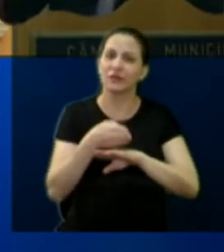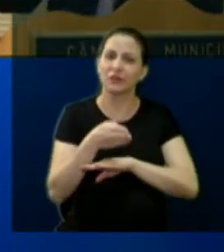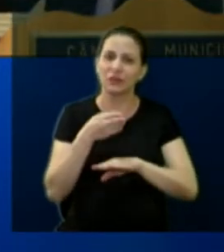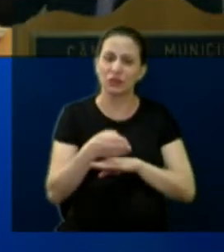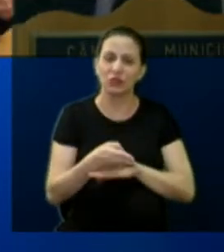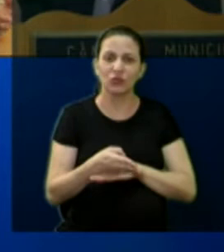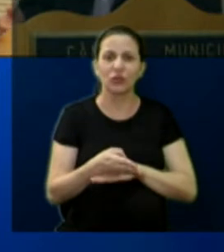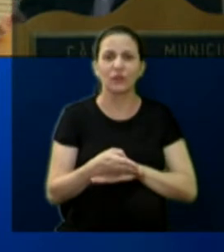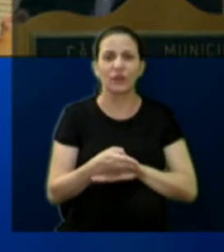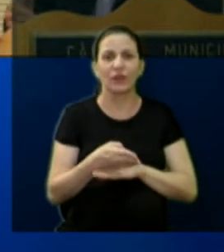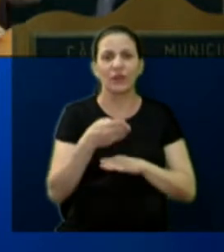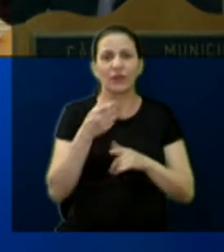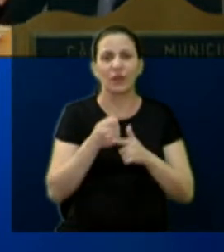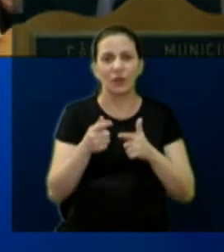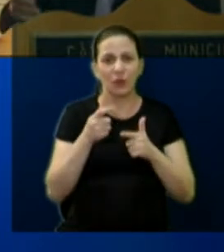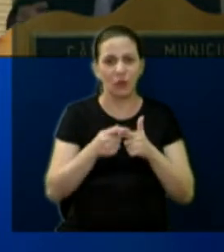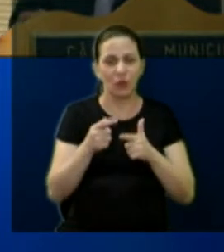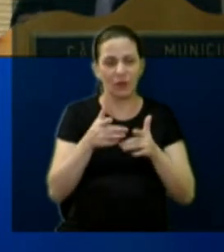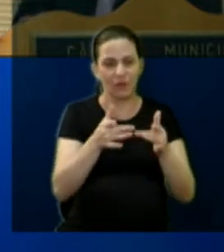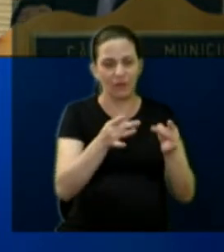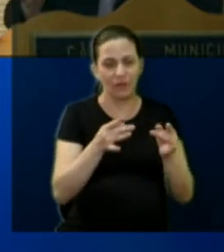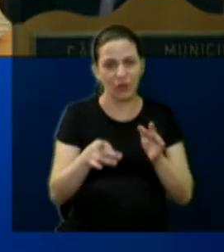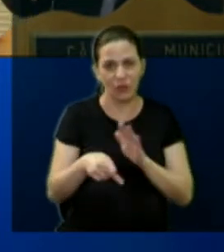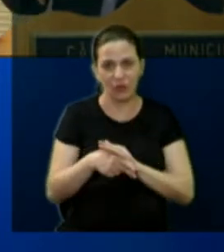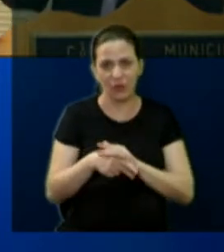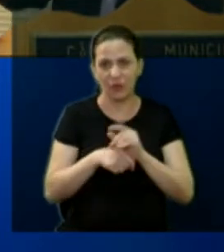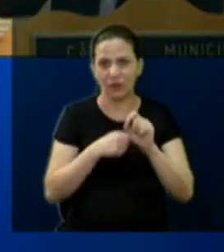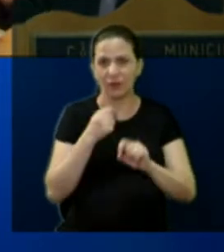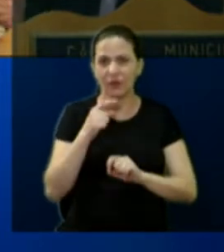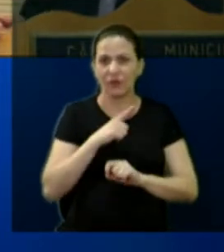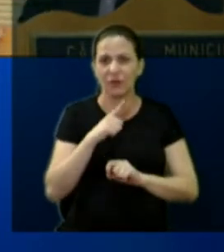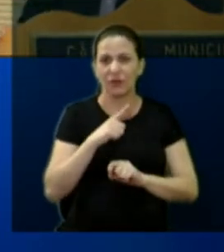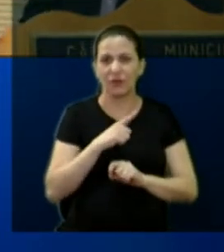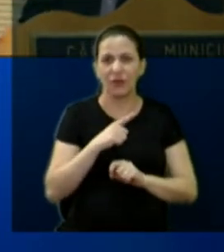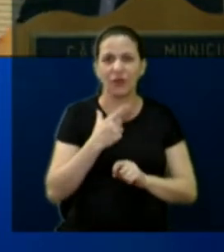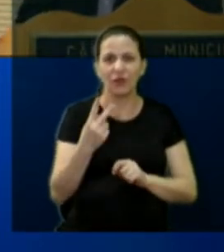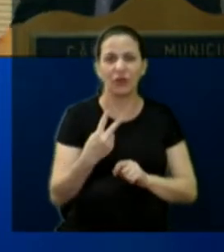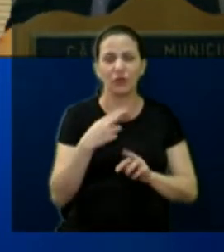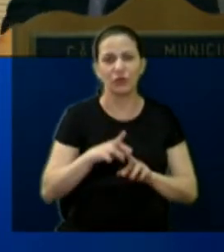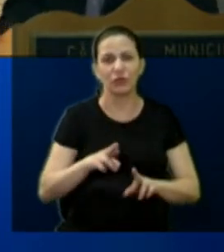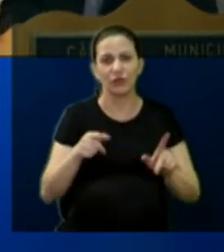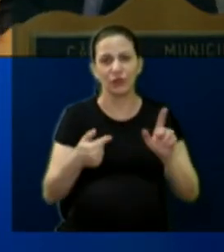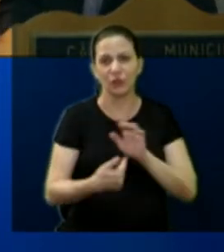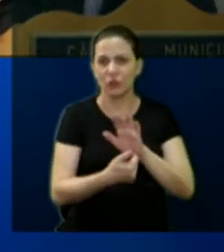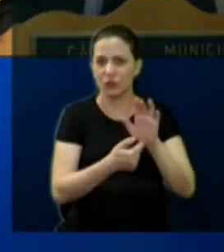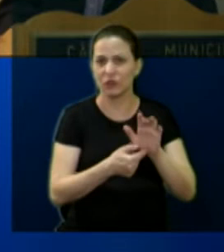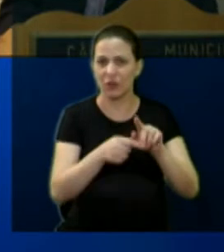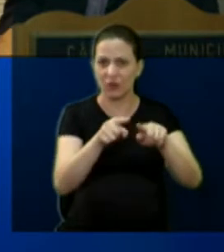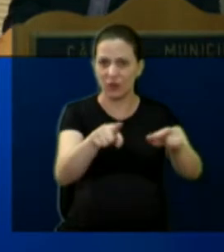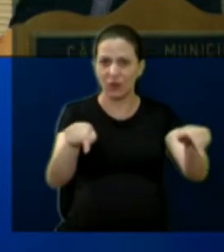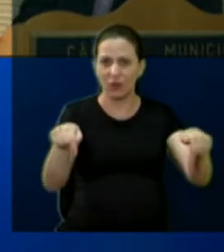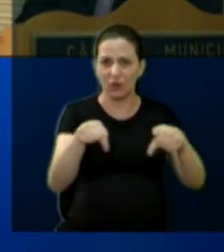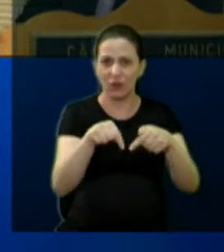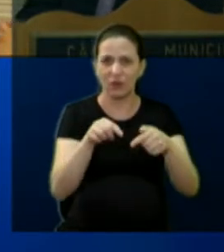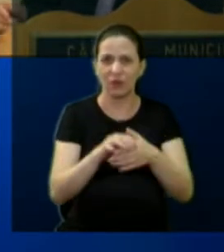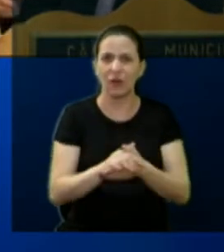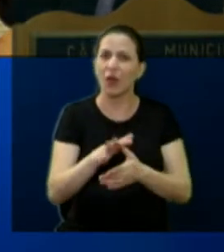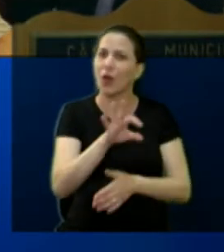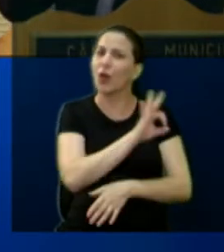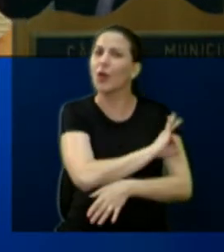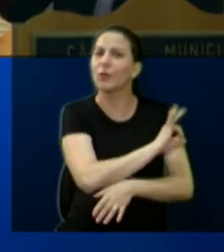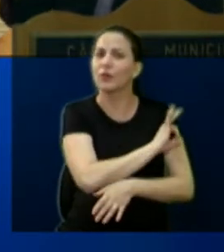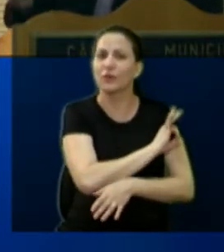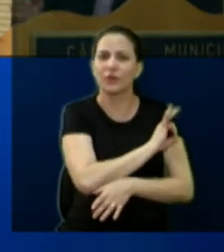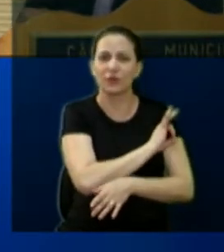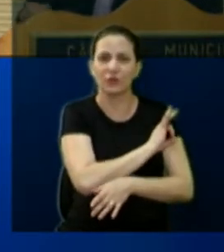oferecendo por 130, 125.000, uma 130, outra 125.000, e a prefeitura